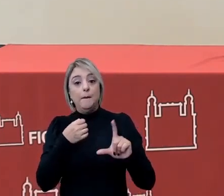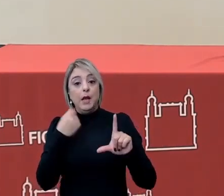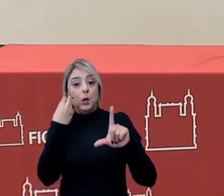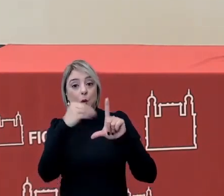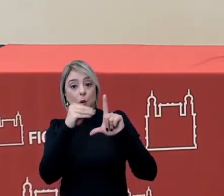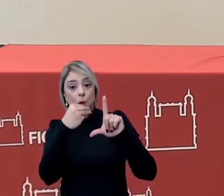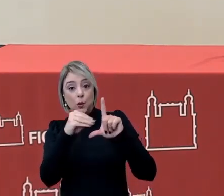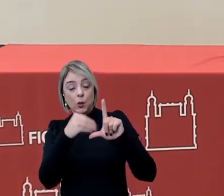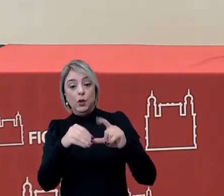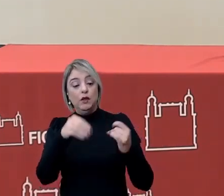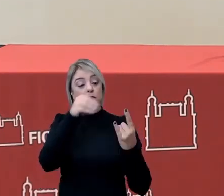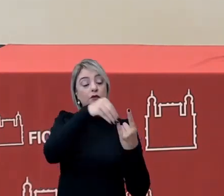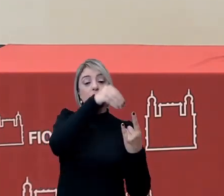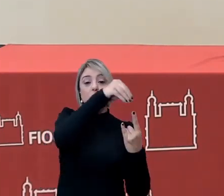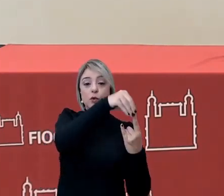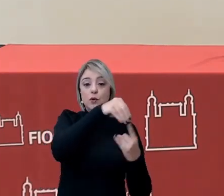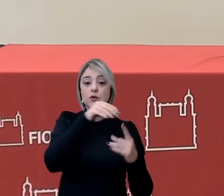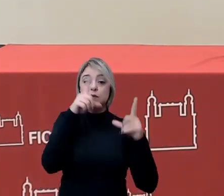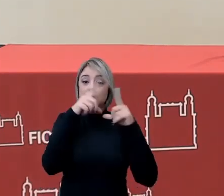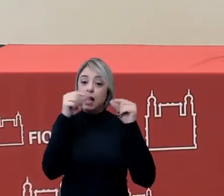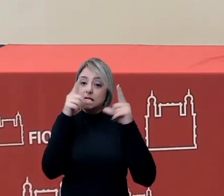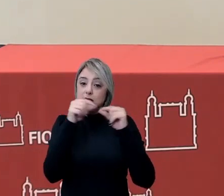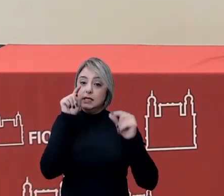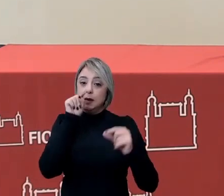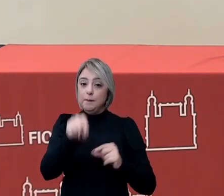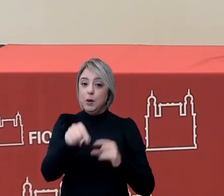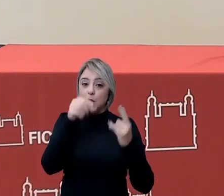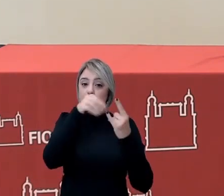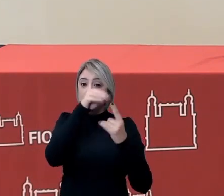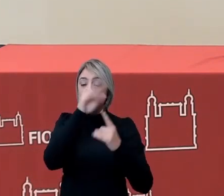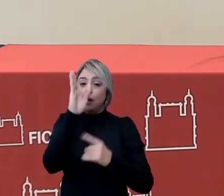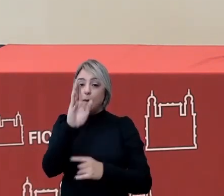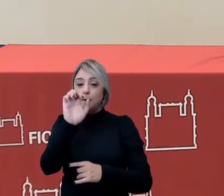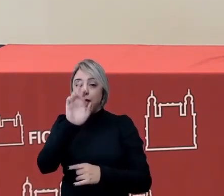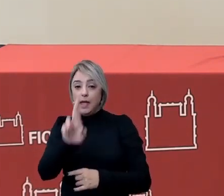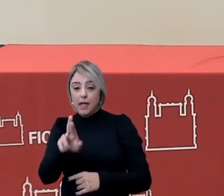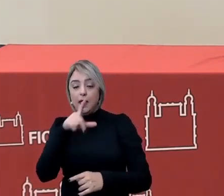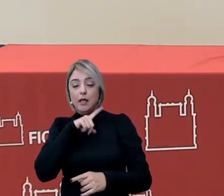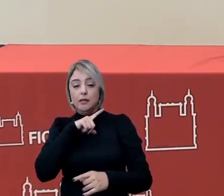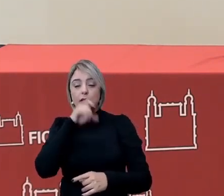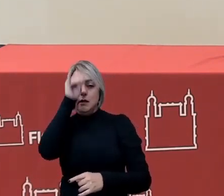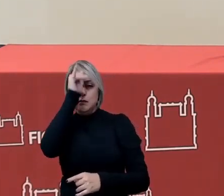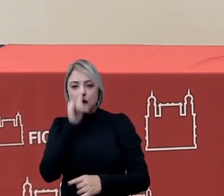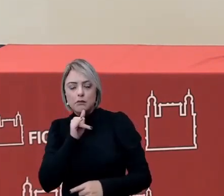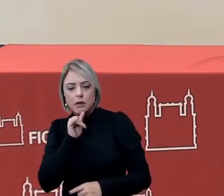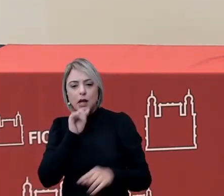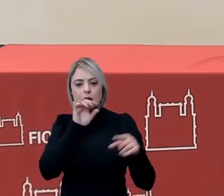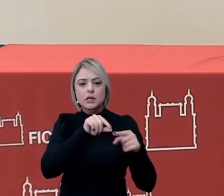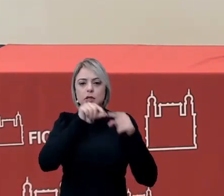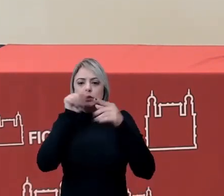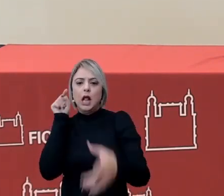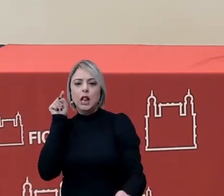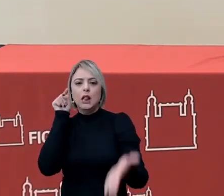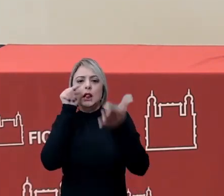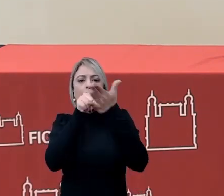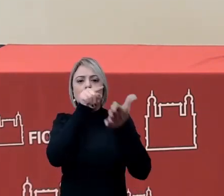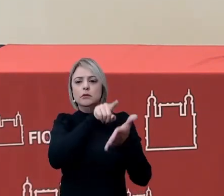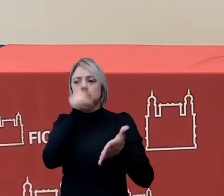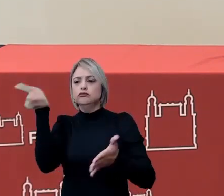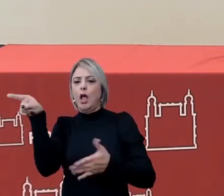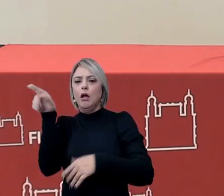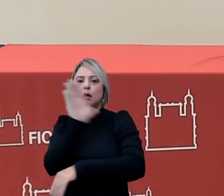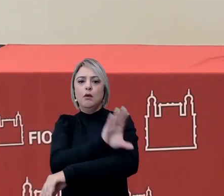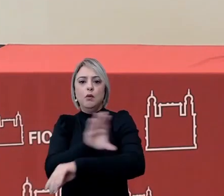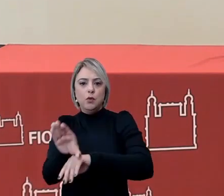fiocruzbrasilia.fiocruz.br tem lá um ícone que o direciona para o